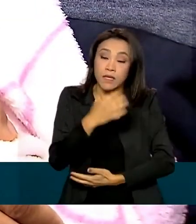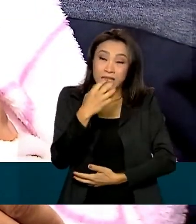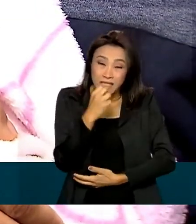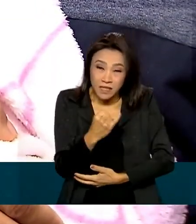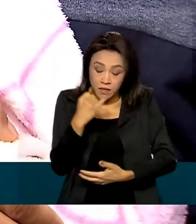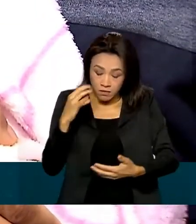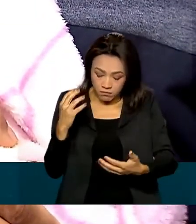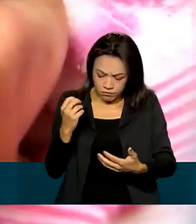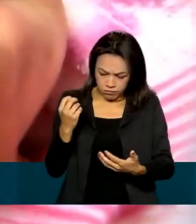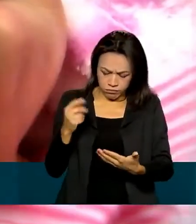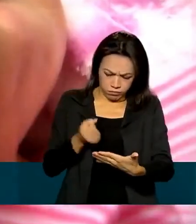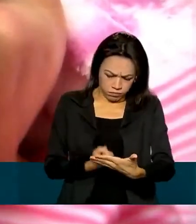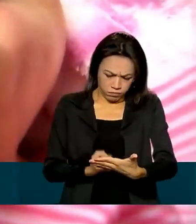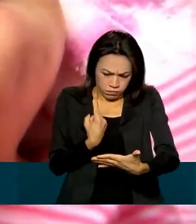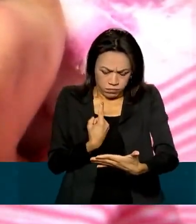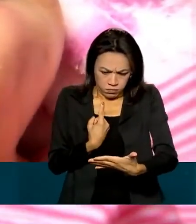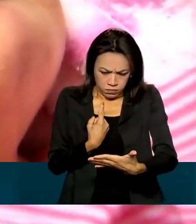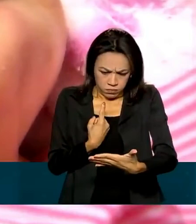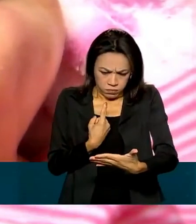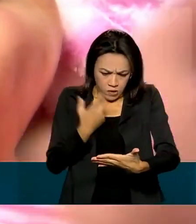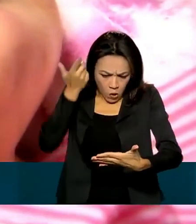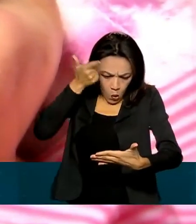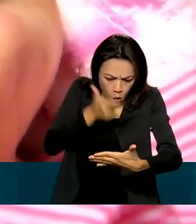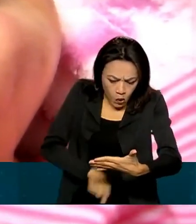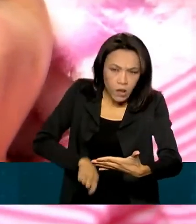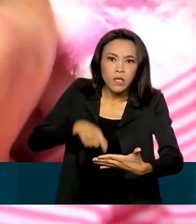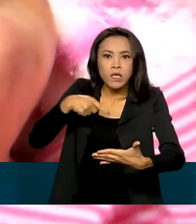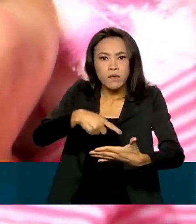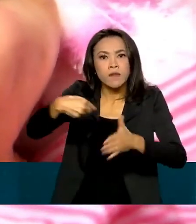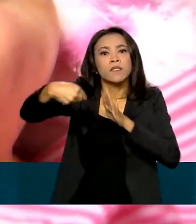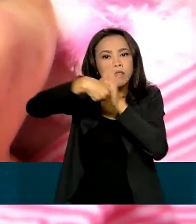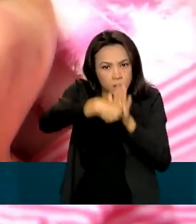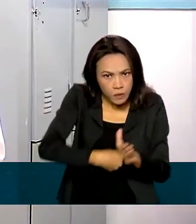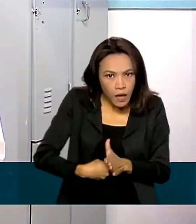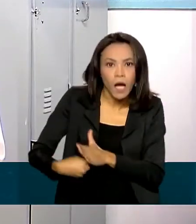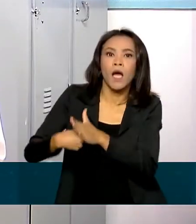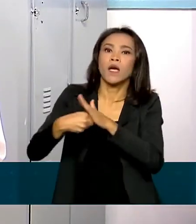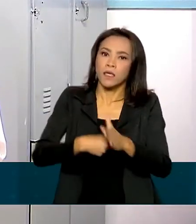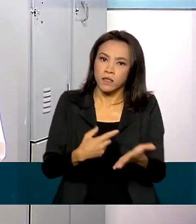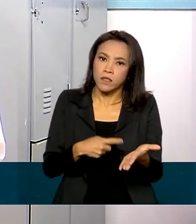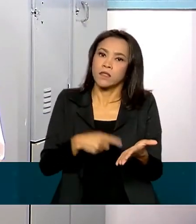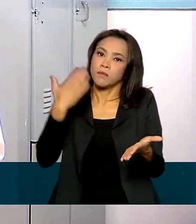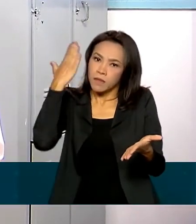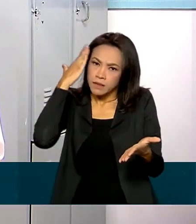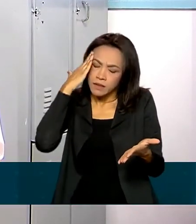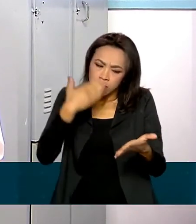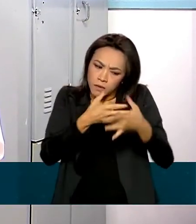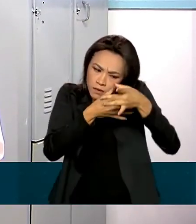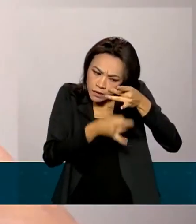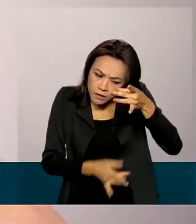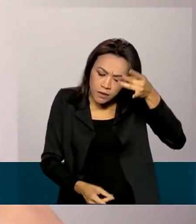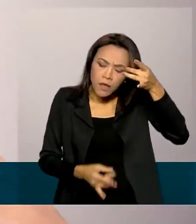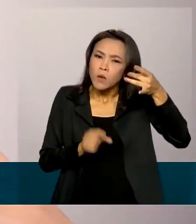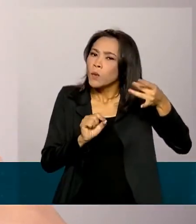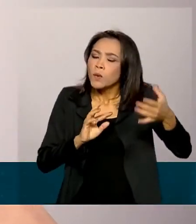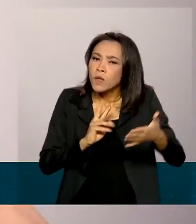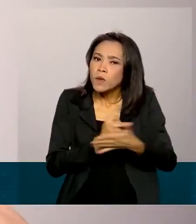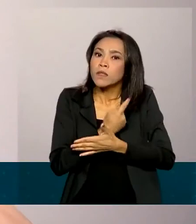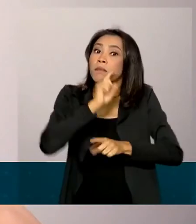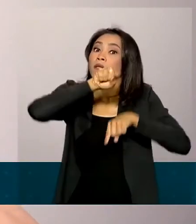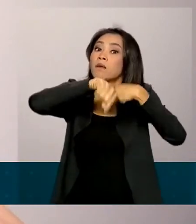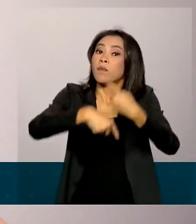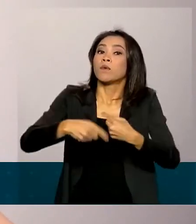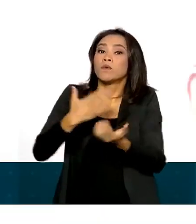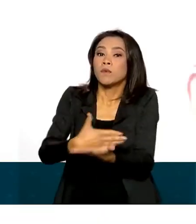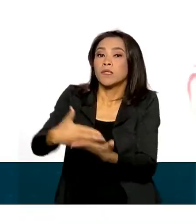alguma alteração, a criança é submetida a uma nova avaliação para um diagnóstico preciso e tratamento